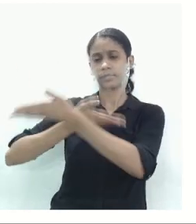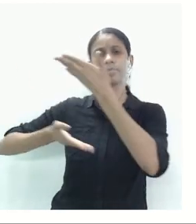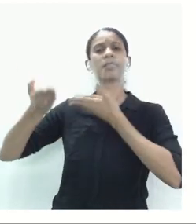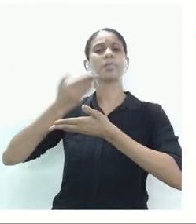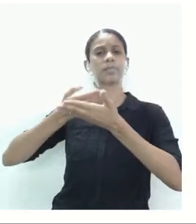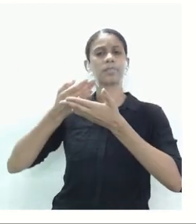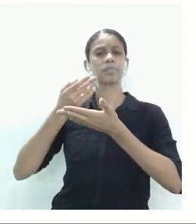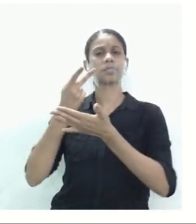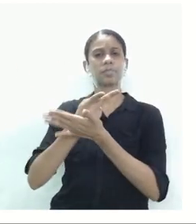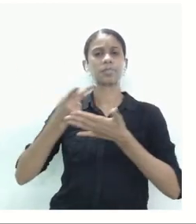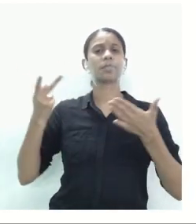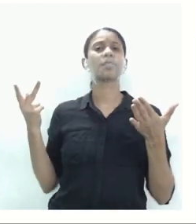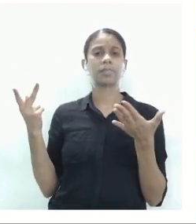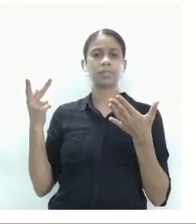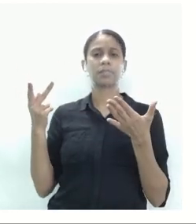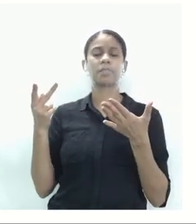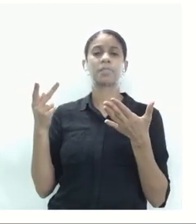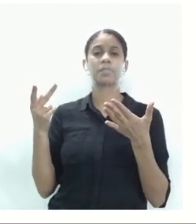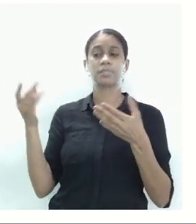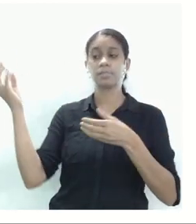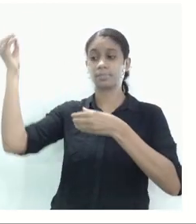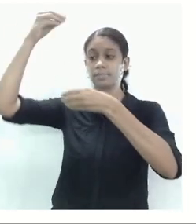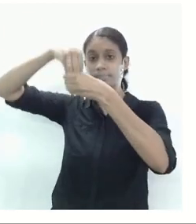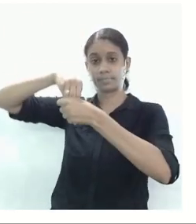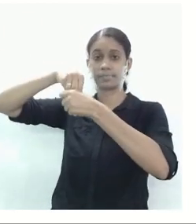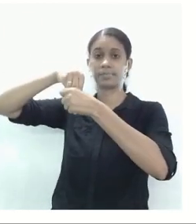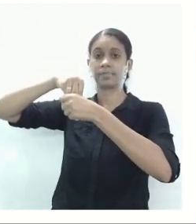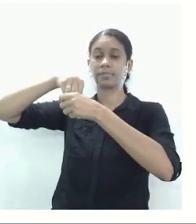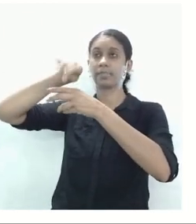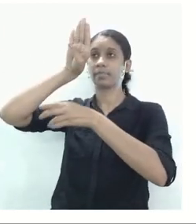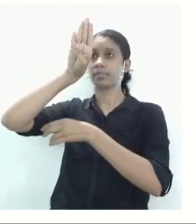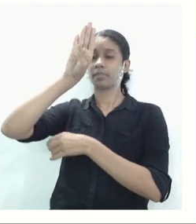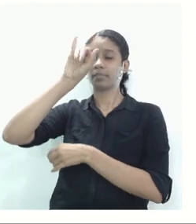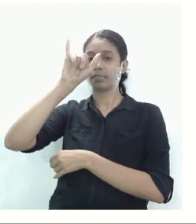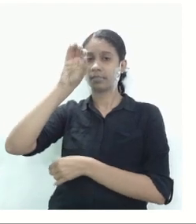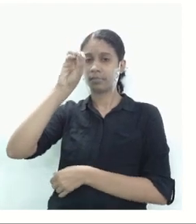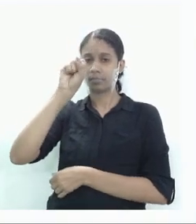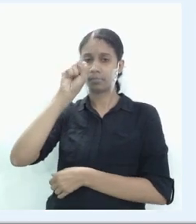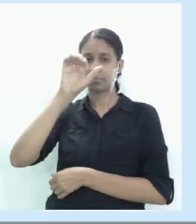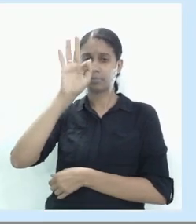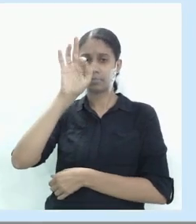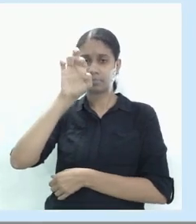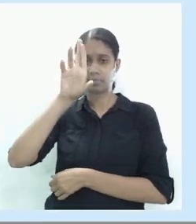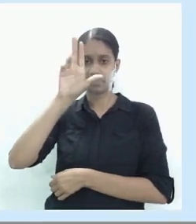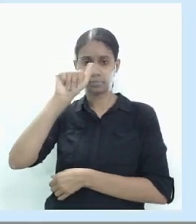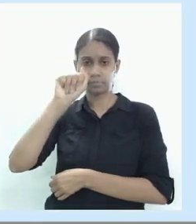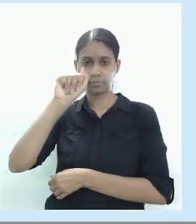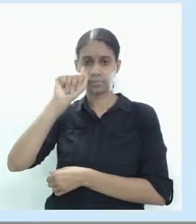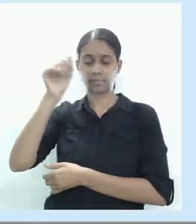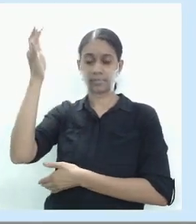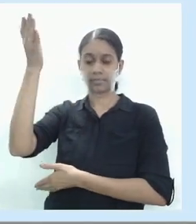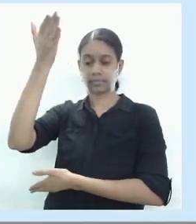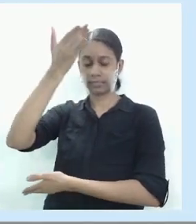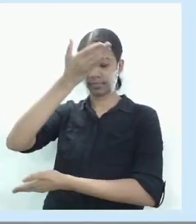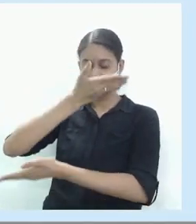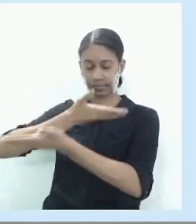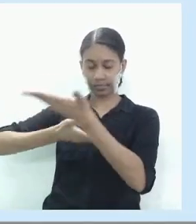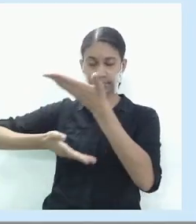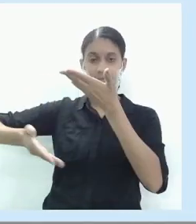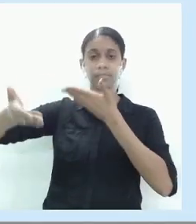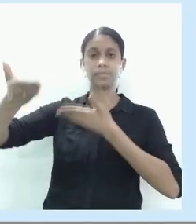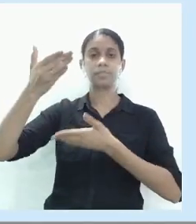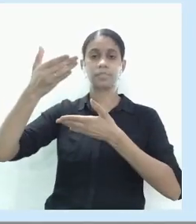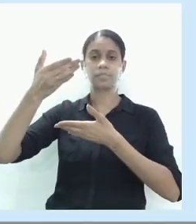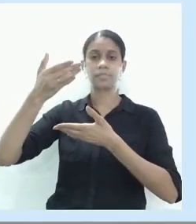naturais dentro da biosfera que é o que é a biosfera? é a relação da litosfera as